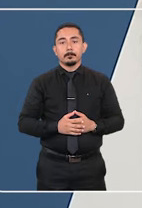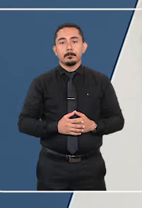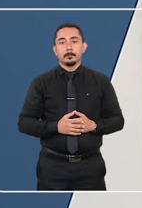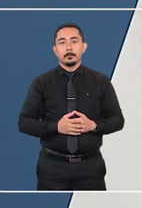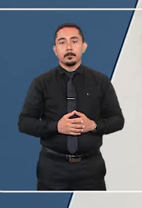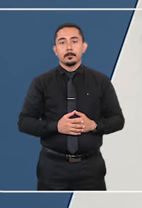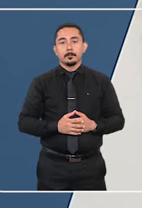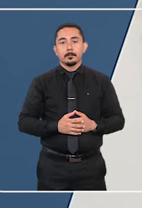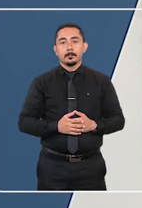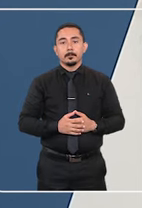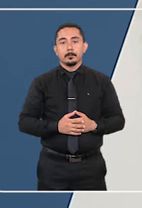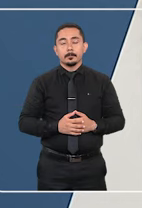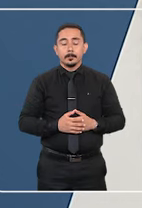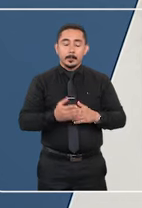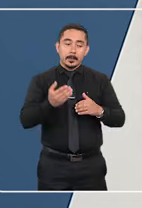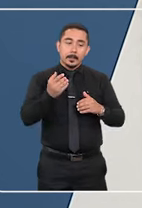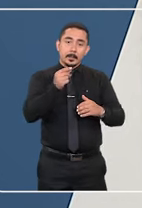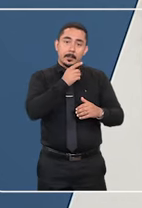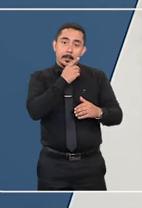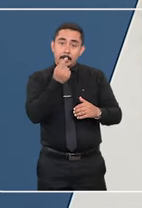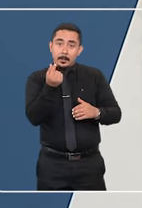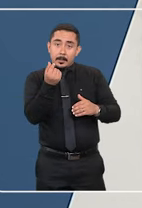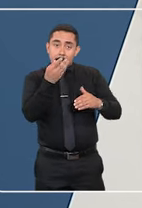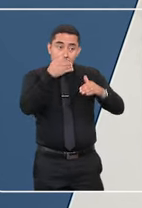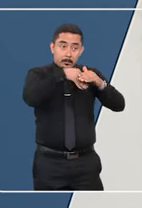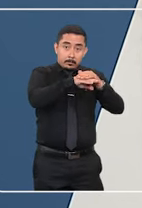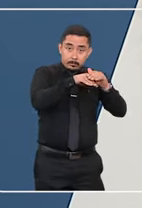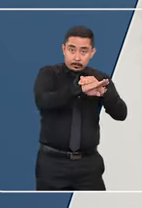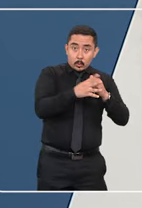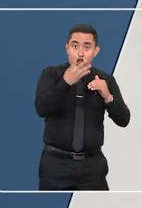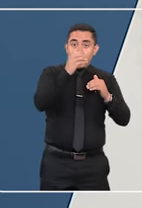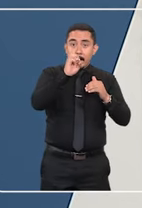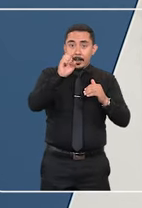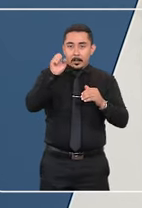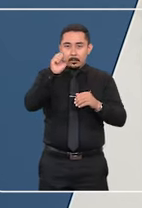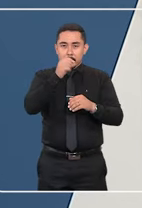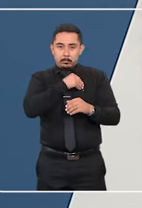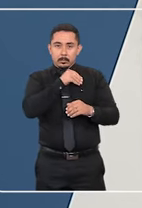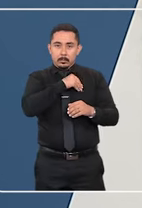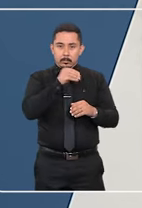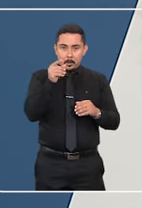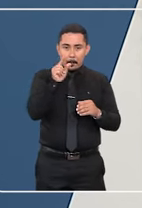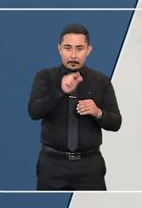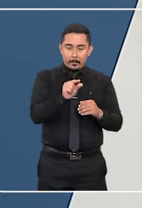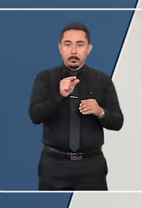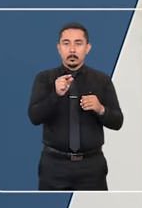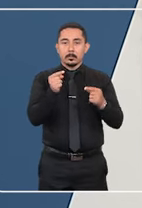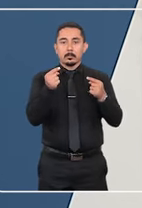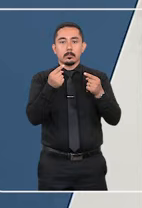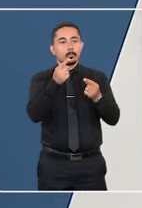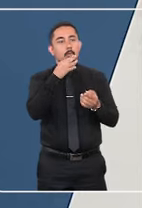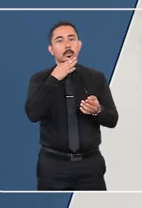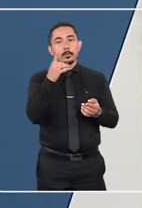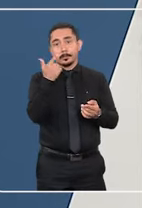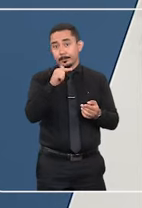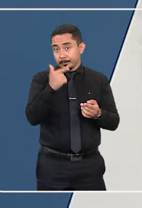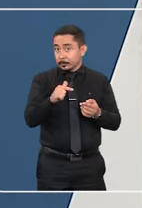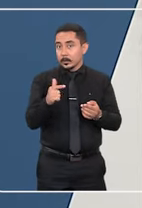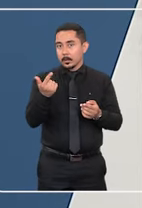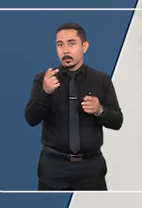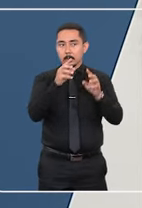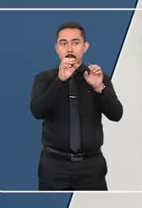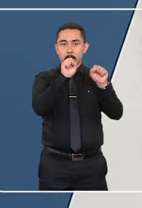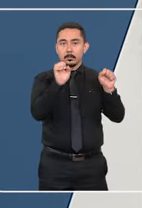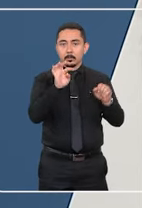Empenhorabilidade de depósito de até 40 salários mínimos não pode ser reconhecida de ofício, de acordo com o entendimento do Superior